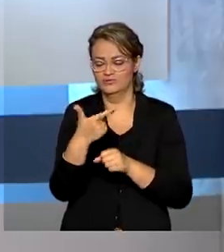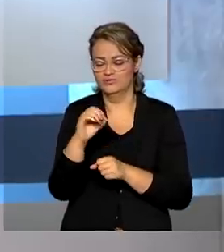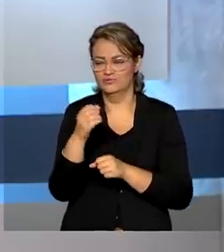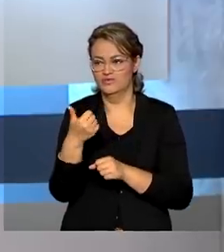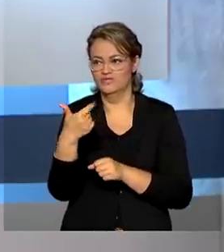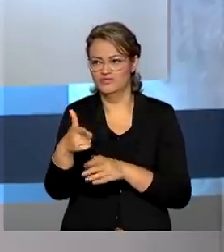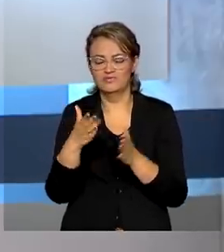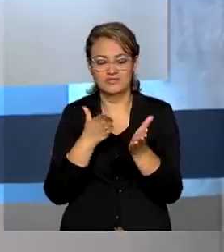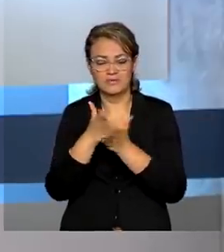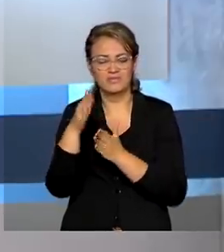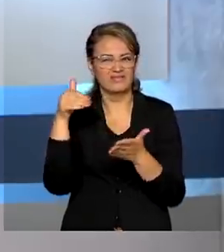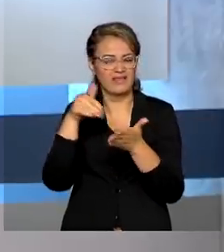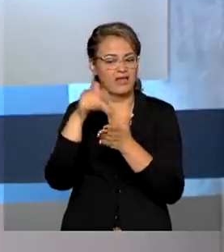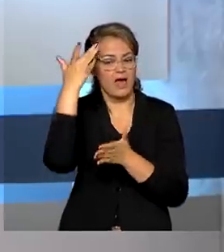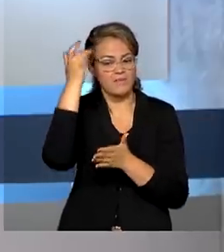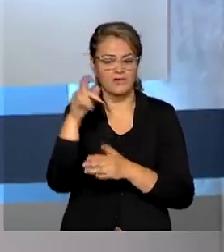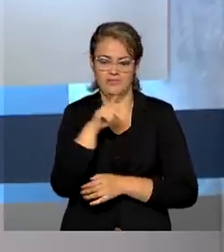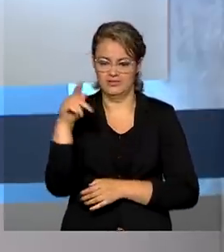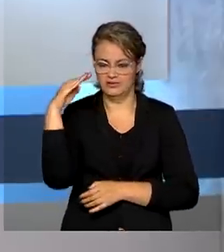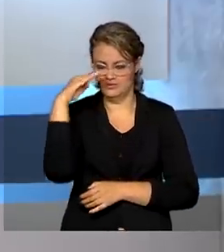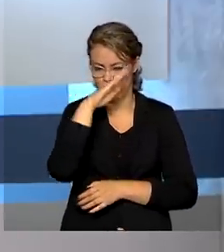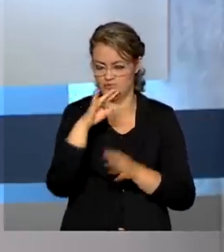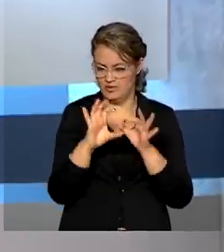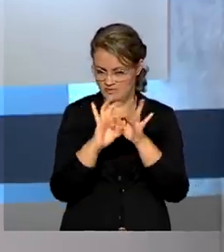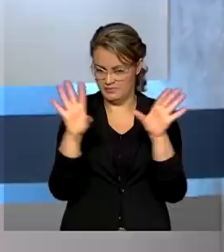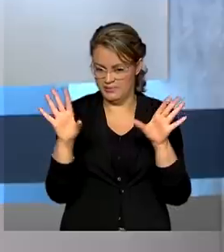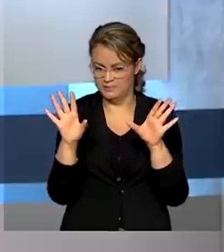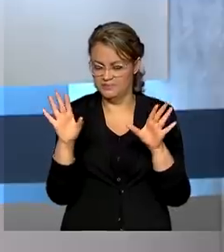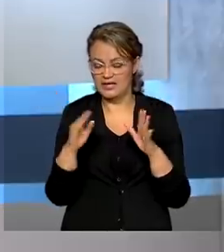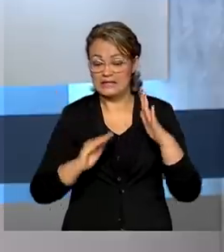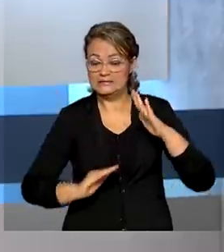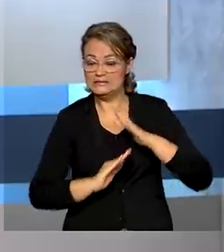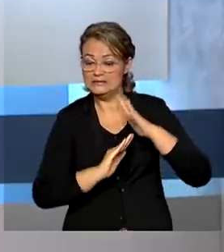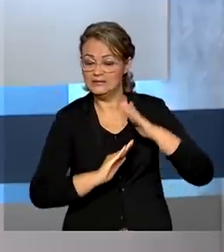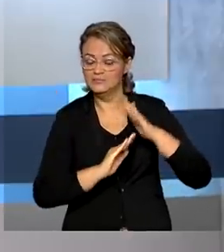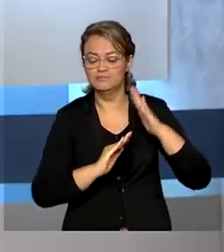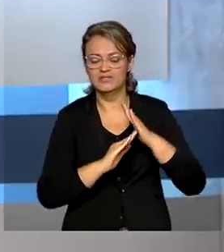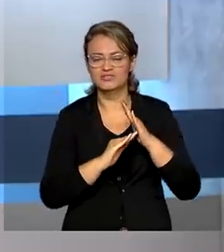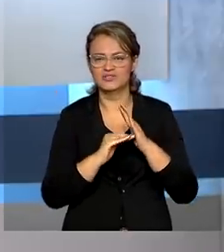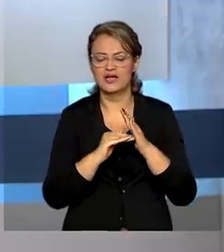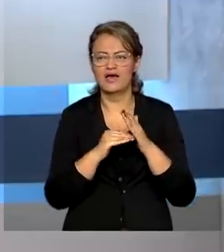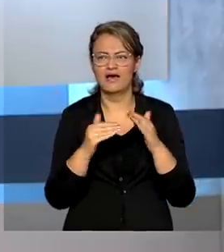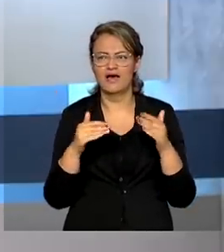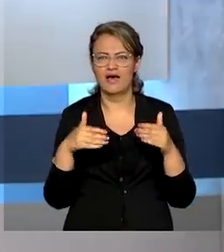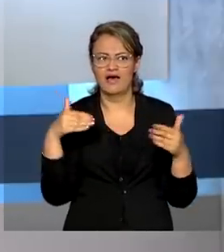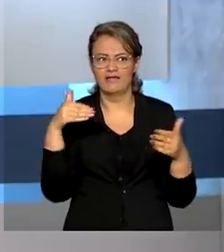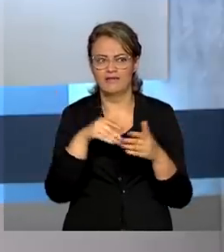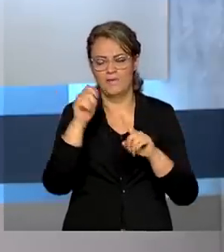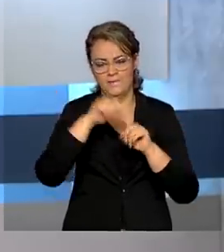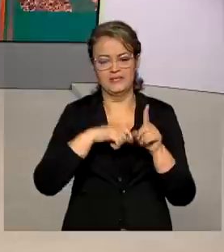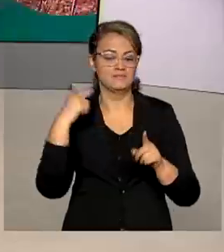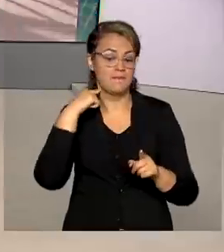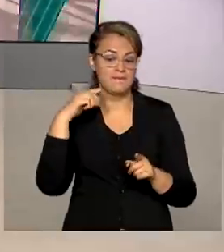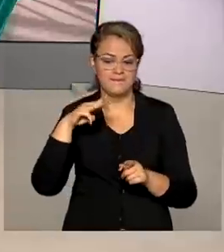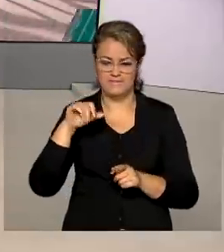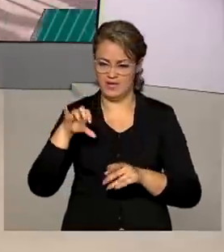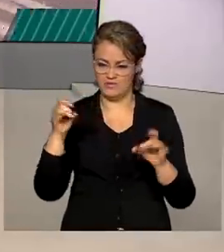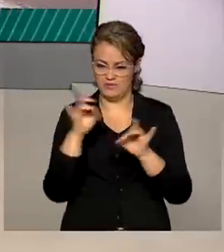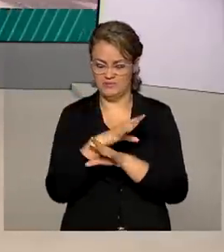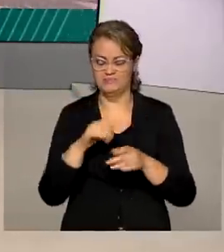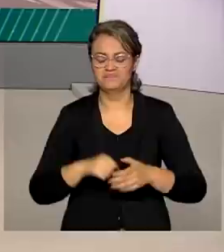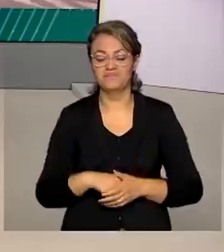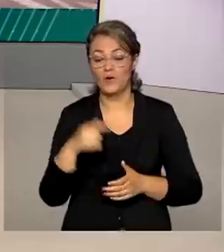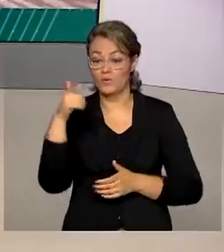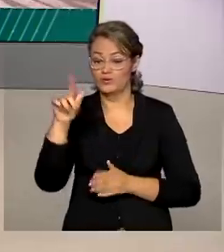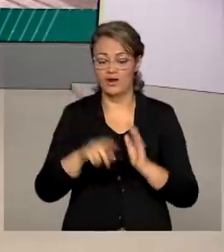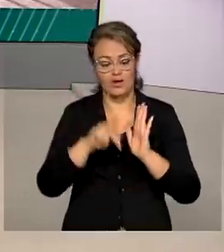sancionado até amanhã pelo presidente Bolsonaro. Os novos limites se mantêm agora até o fim de maio. E um projeto de